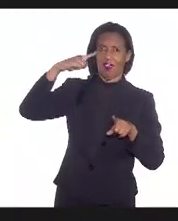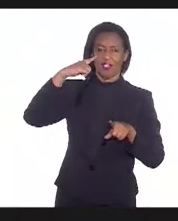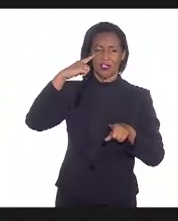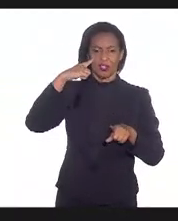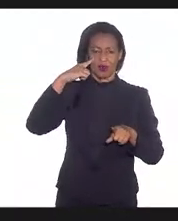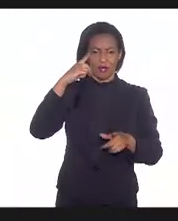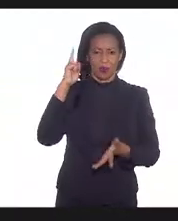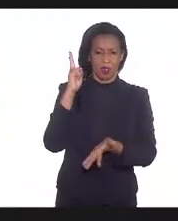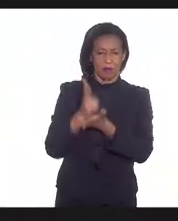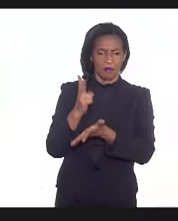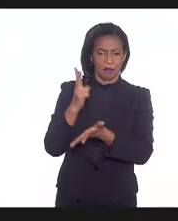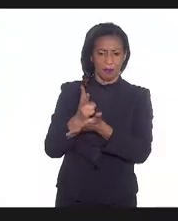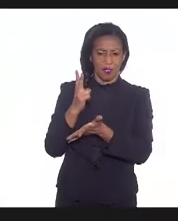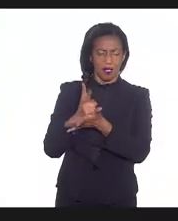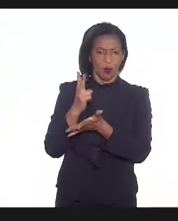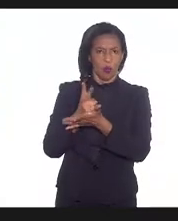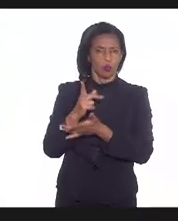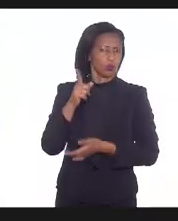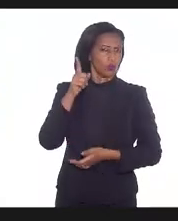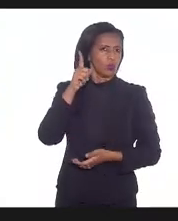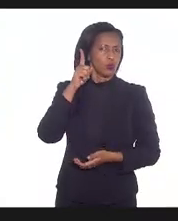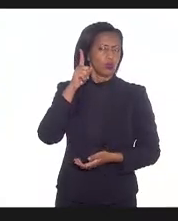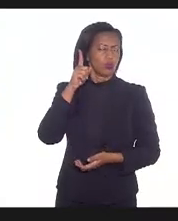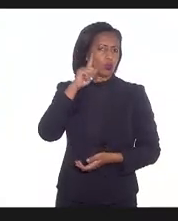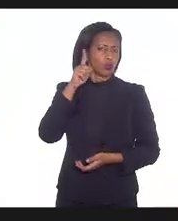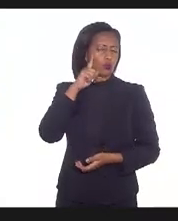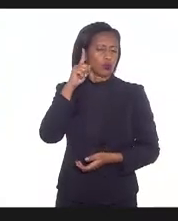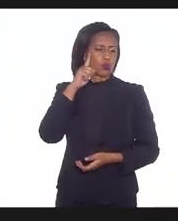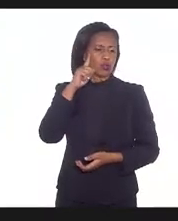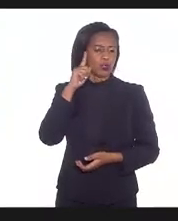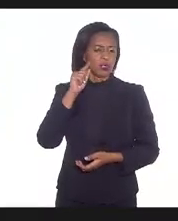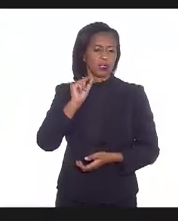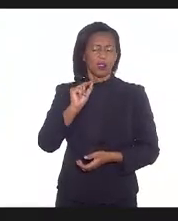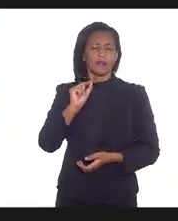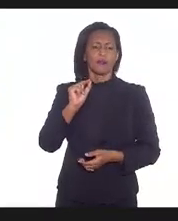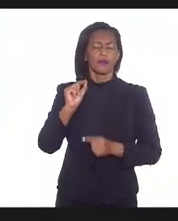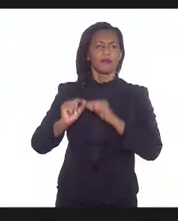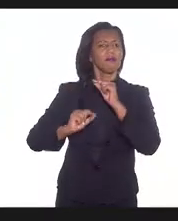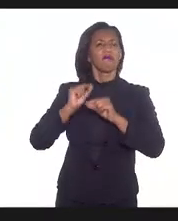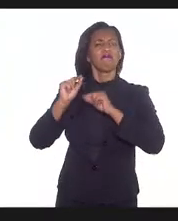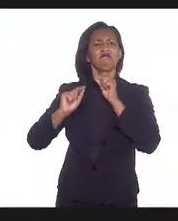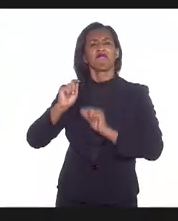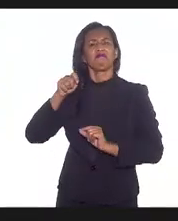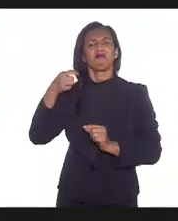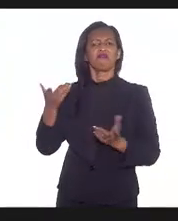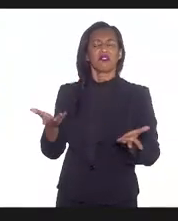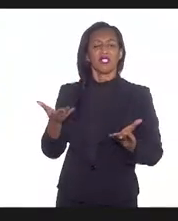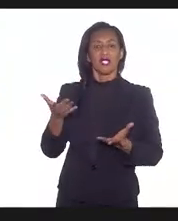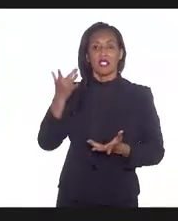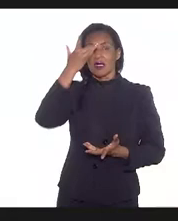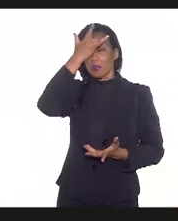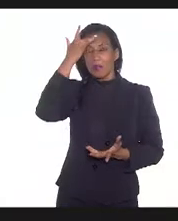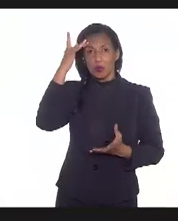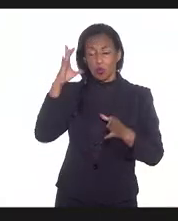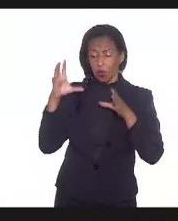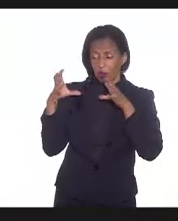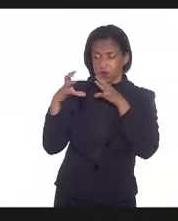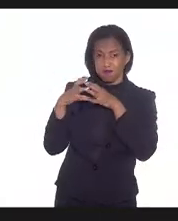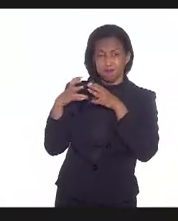a mesma coisa todo dia, ele significa um amontoado, né, de pessoas, né,